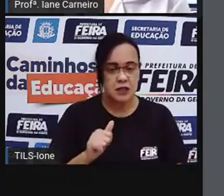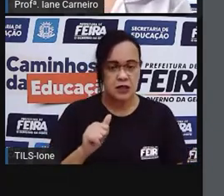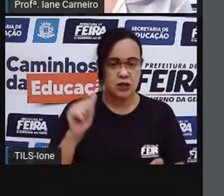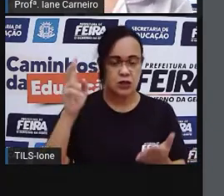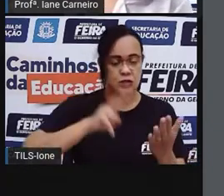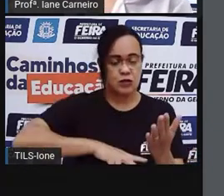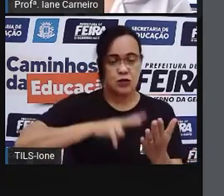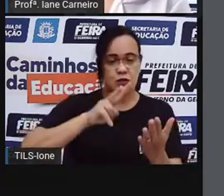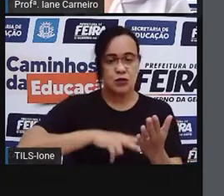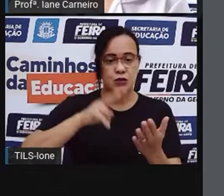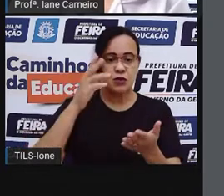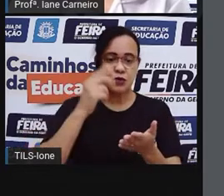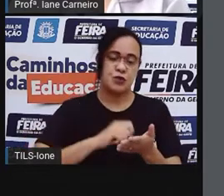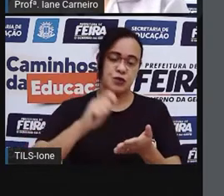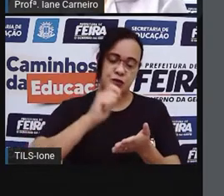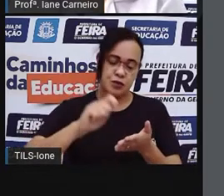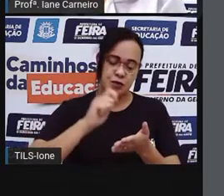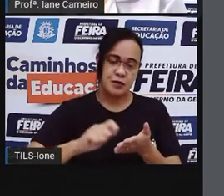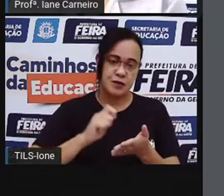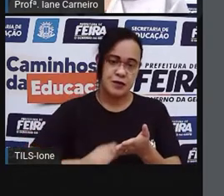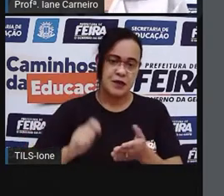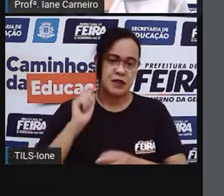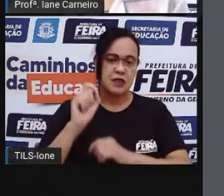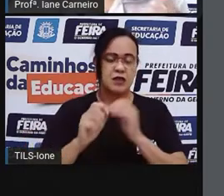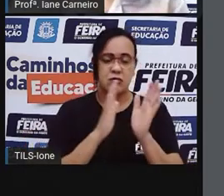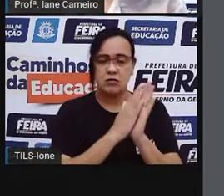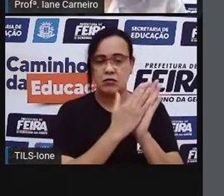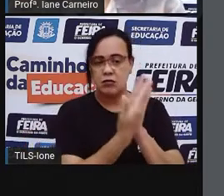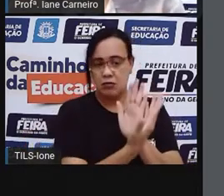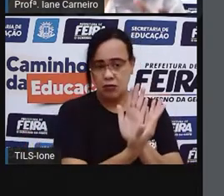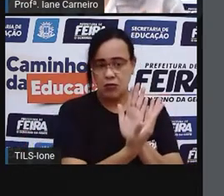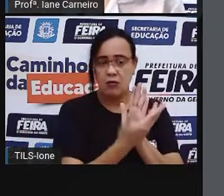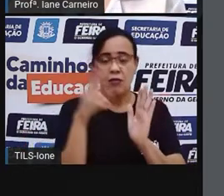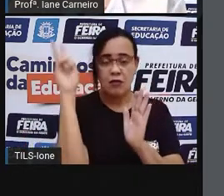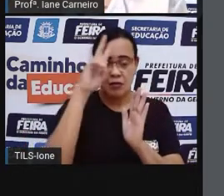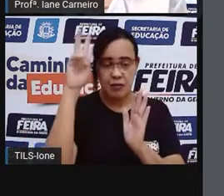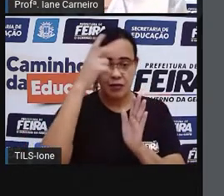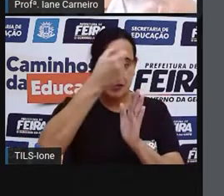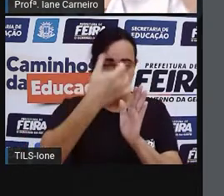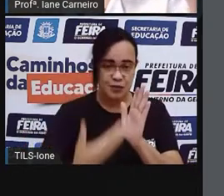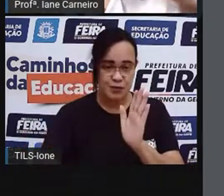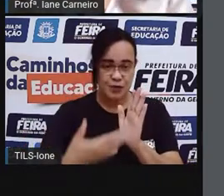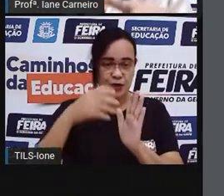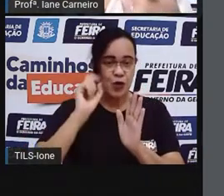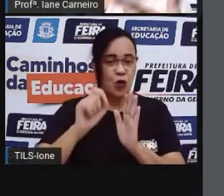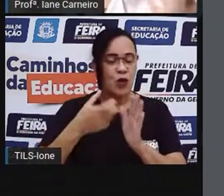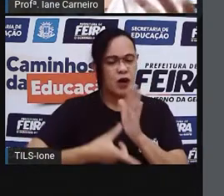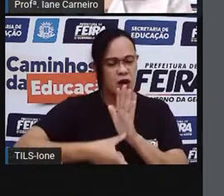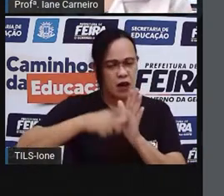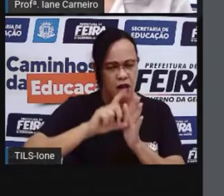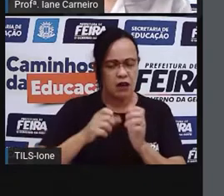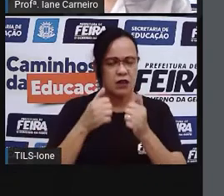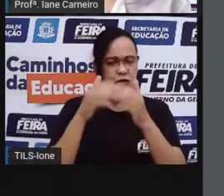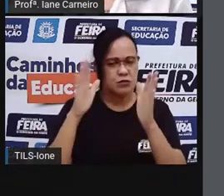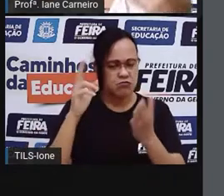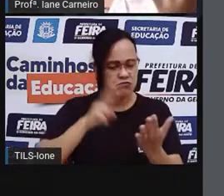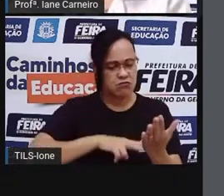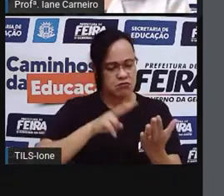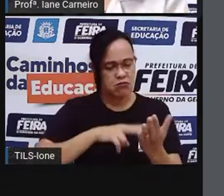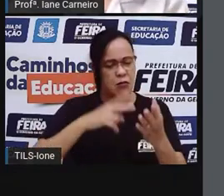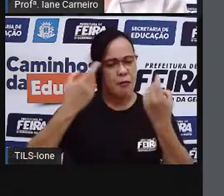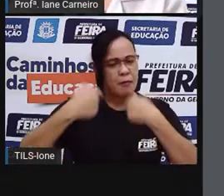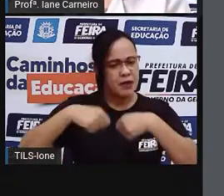E a gente observa aqui no livro, na capa, né? Lembra que a Pró já conversou com vocês, que antes da gente iniciar na leitura,